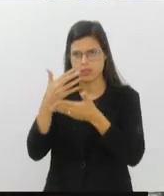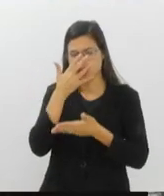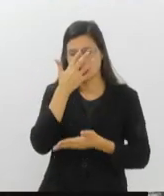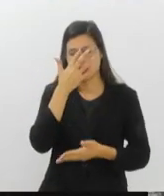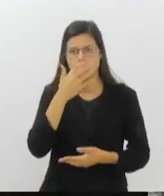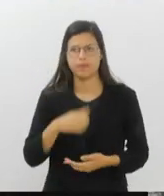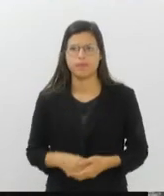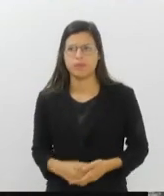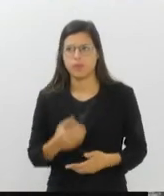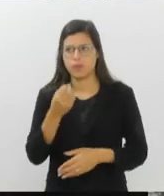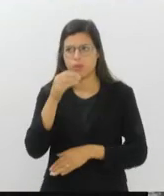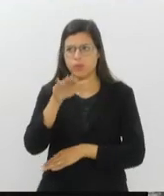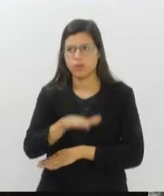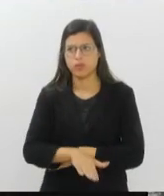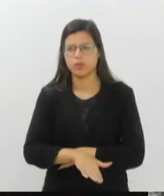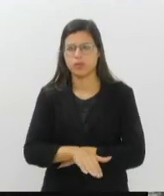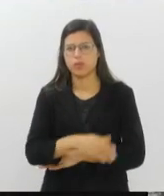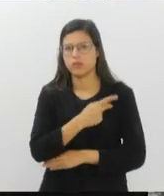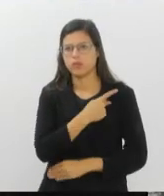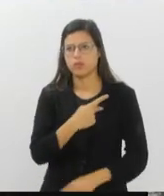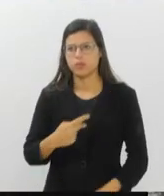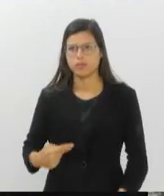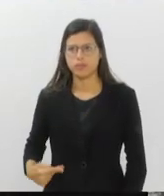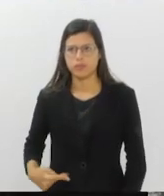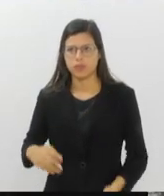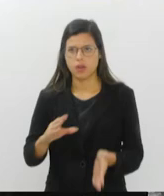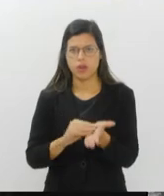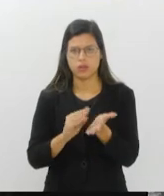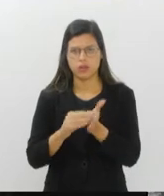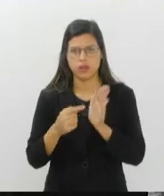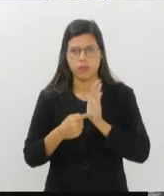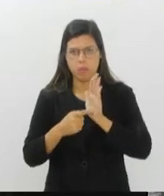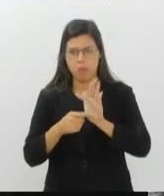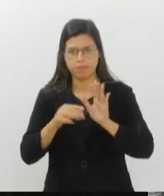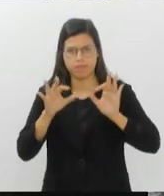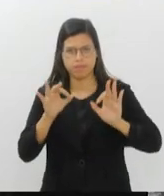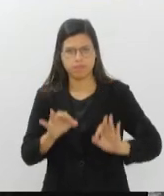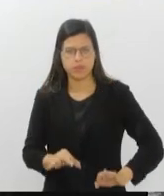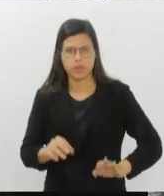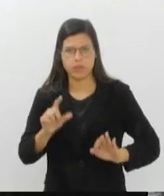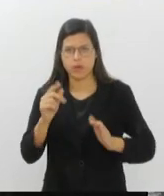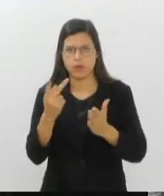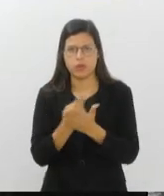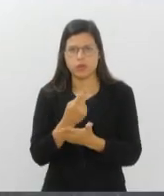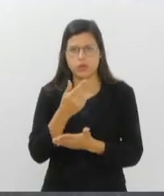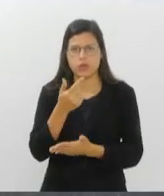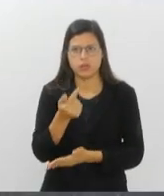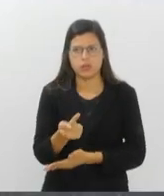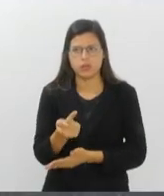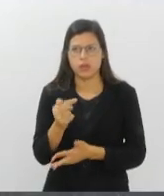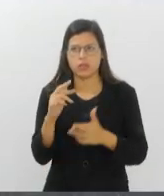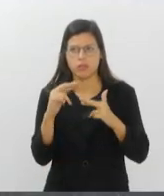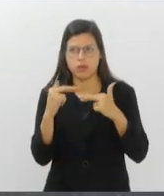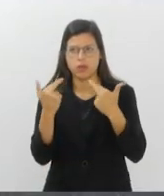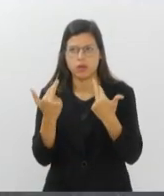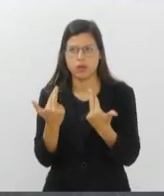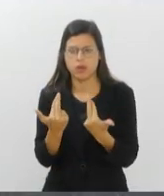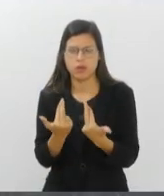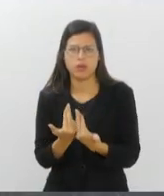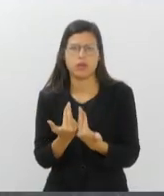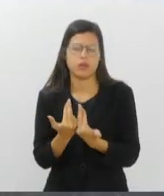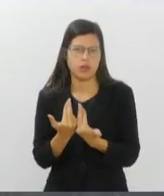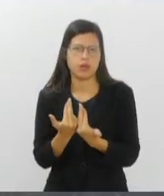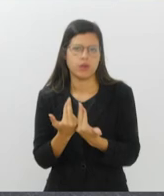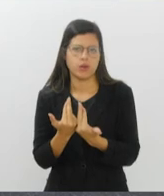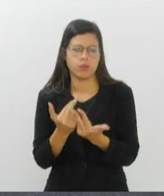Boa tarde, senhor presidente. A ata reflete com exatidão o ocorrido na sétima sessão extraordinária,